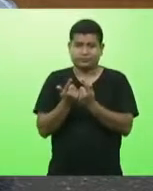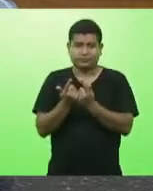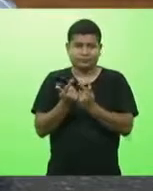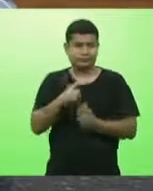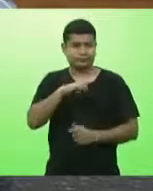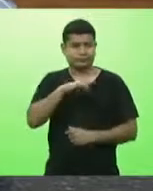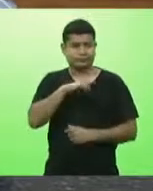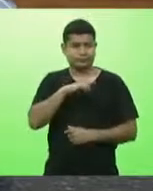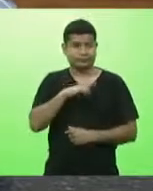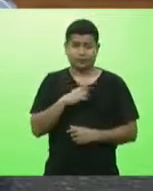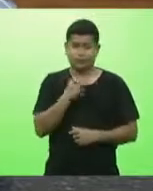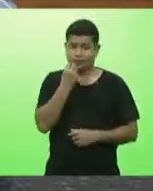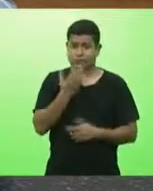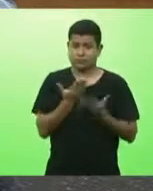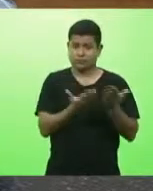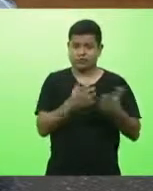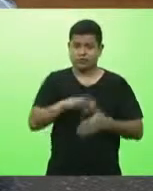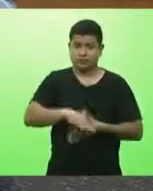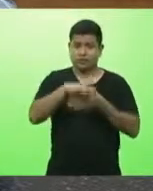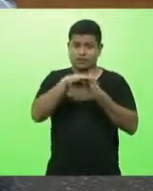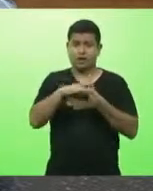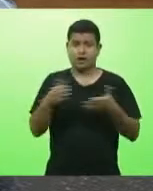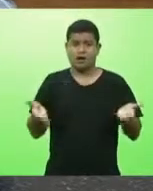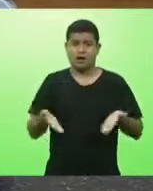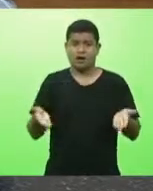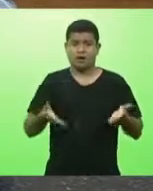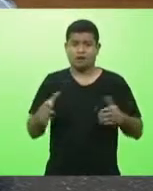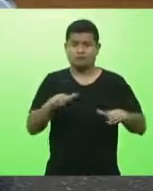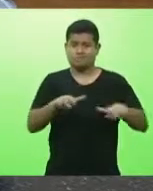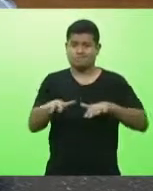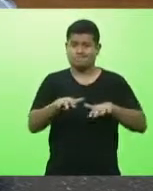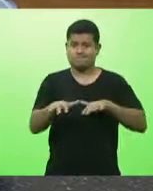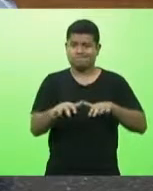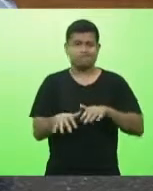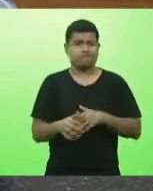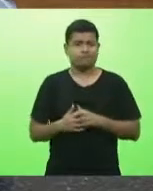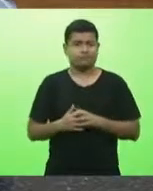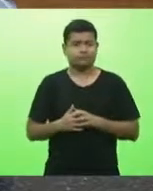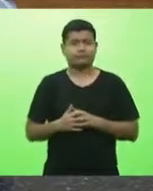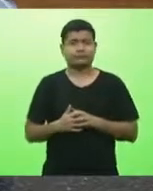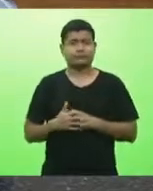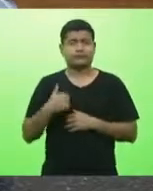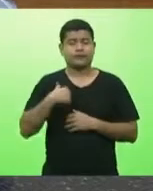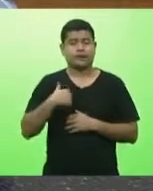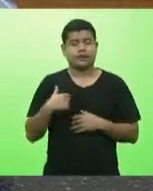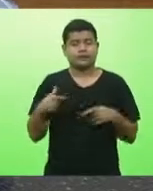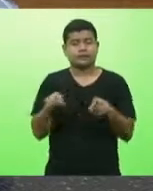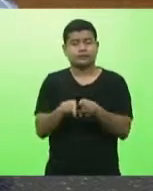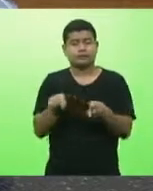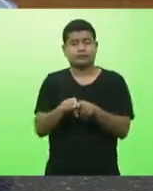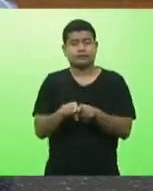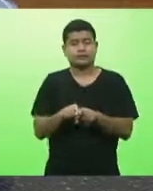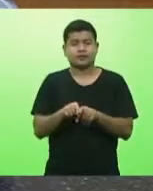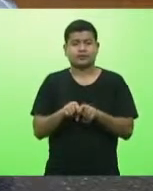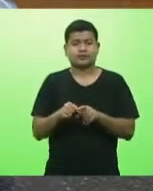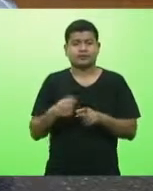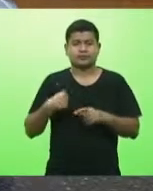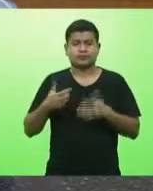lidera este movimento eu também gostaria de falar presidente